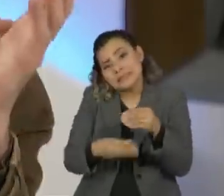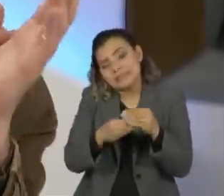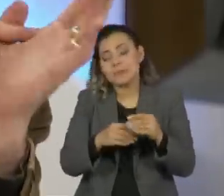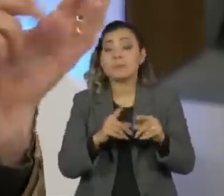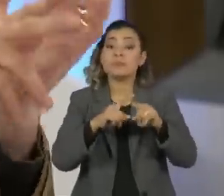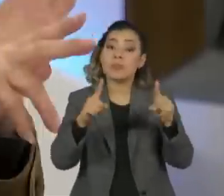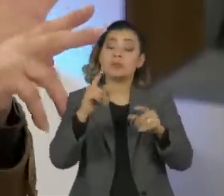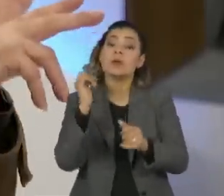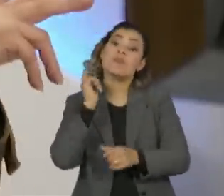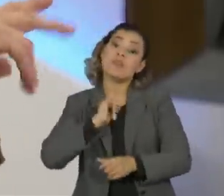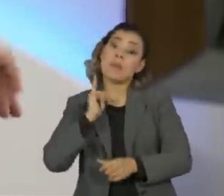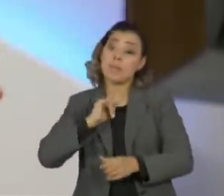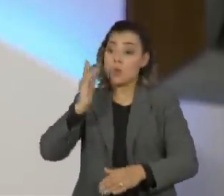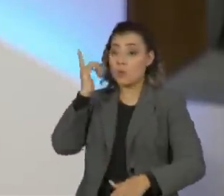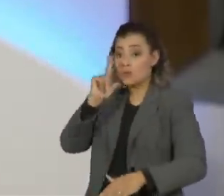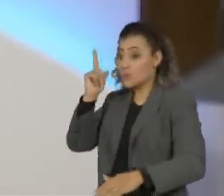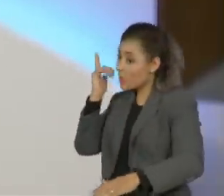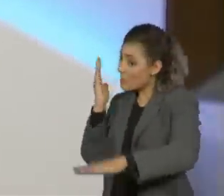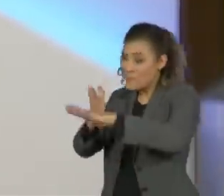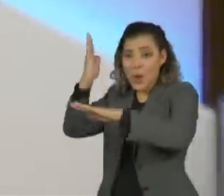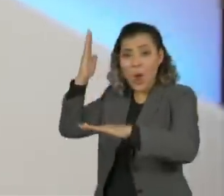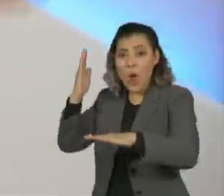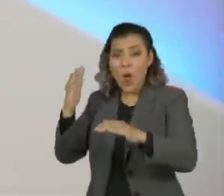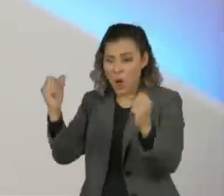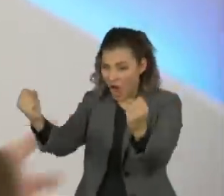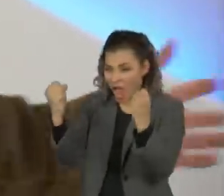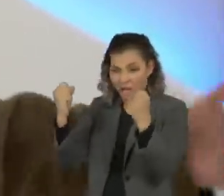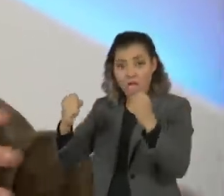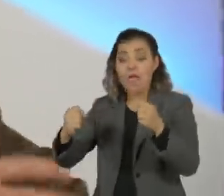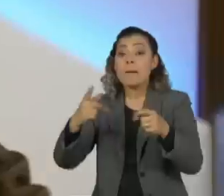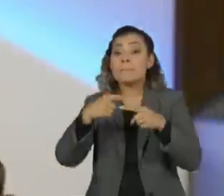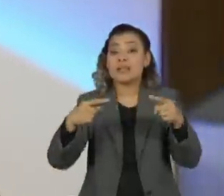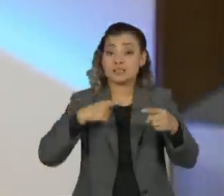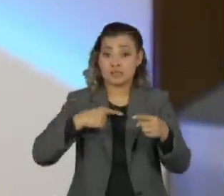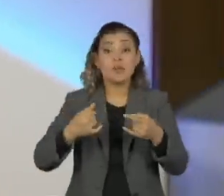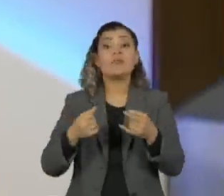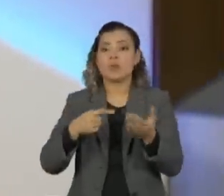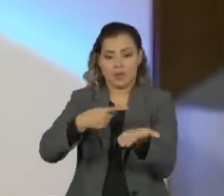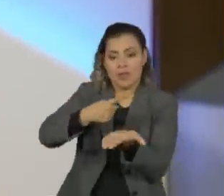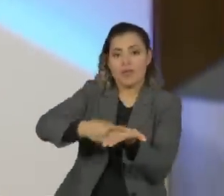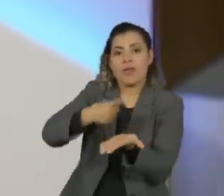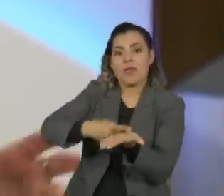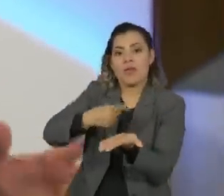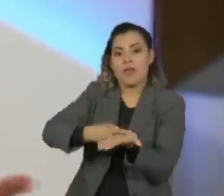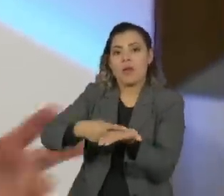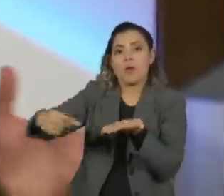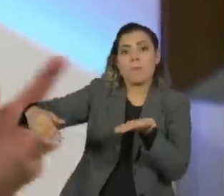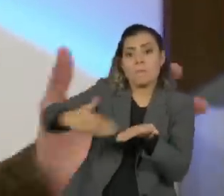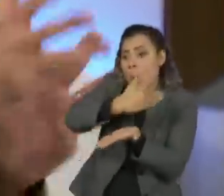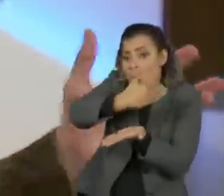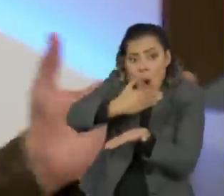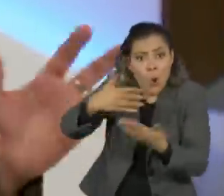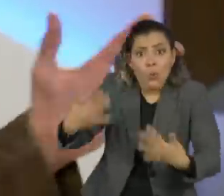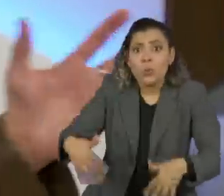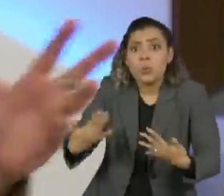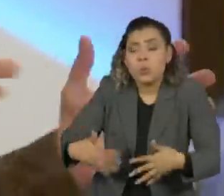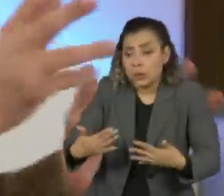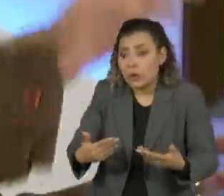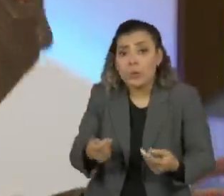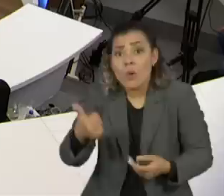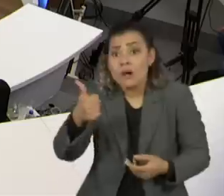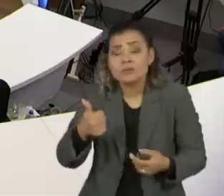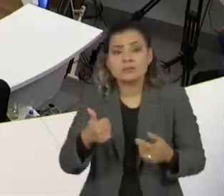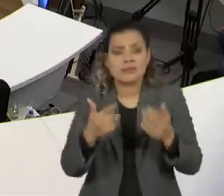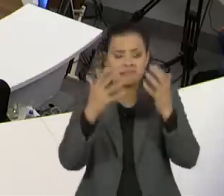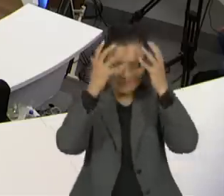ganhou um gol de impedimento, aí as pessoas falaram que ótimo, sempre é de impedimento. E eu fiquei, pô, mas não, não, não quero,